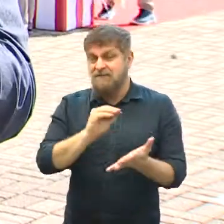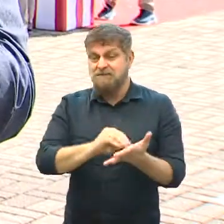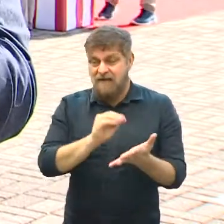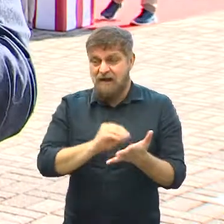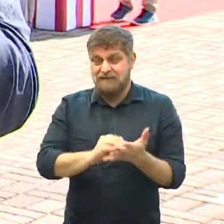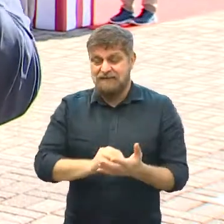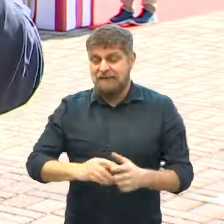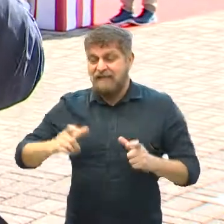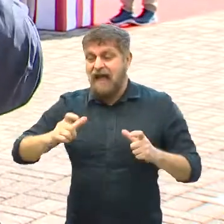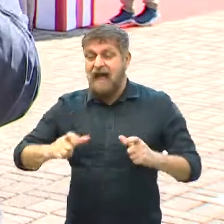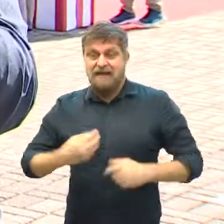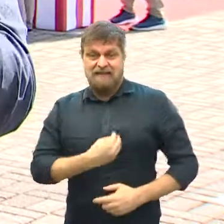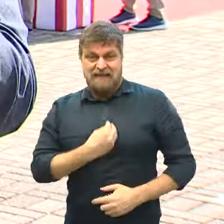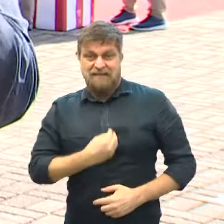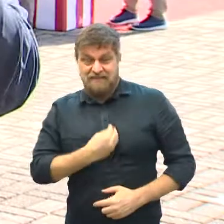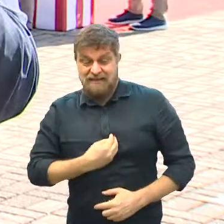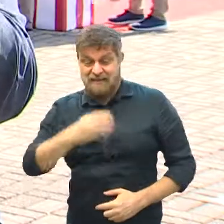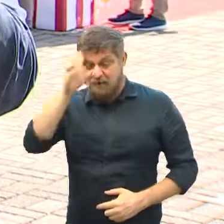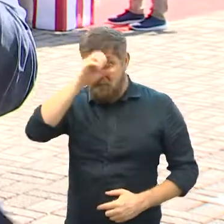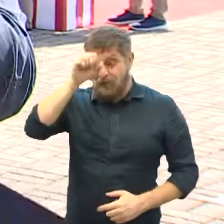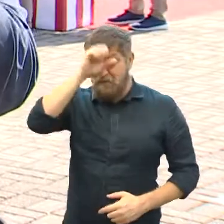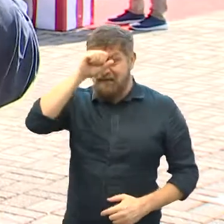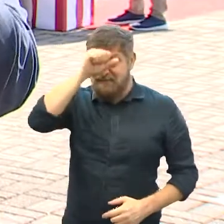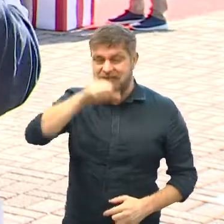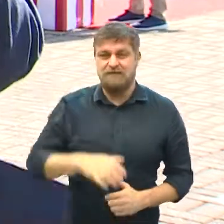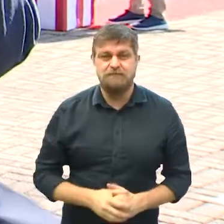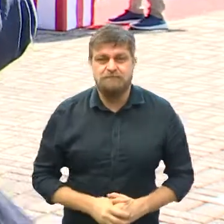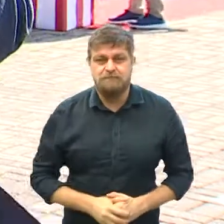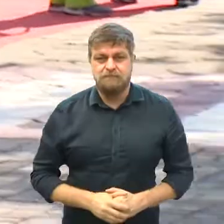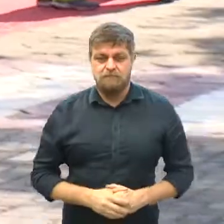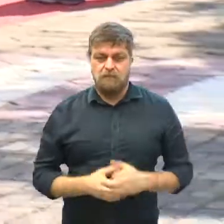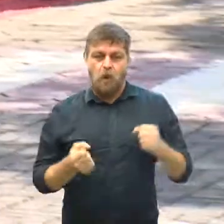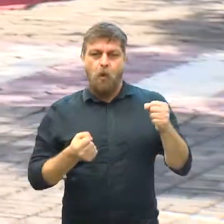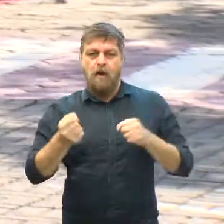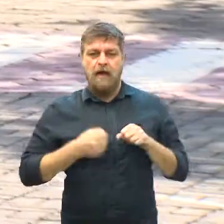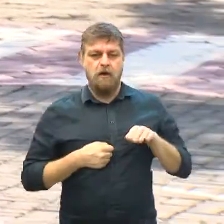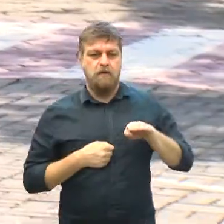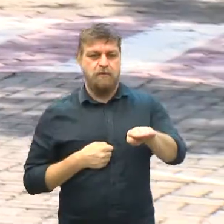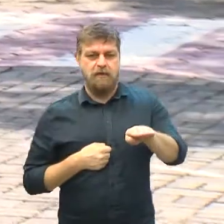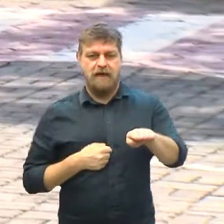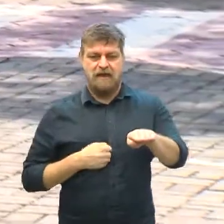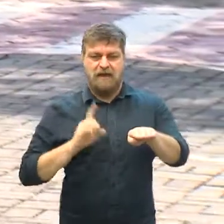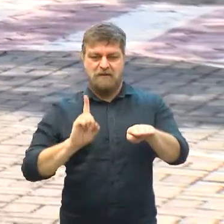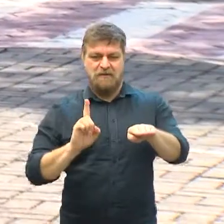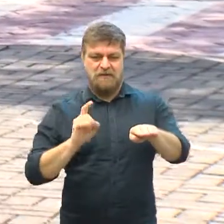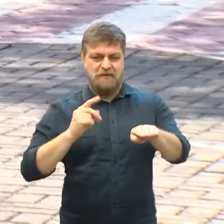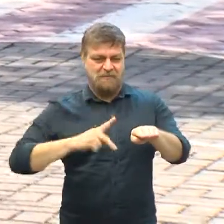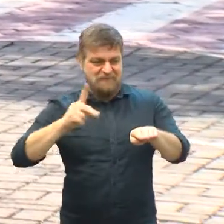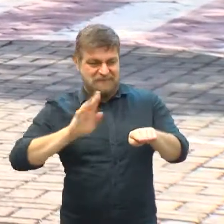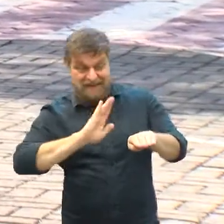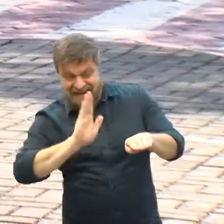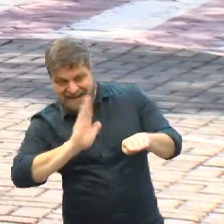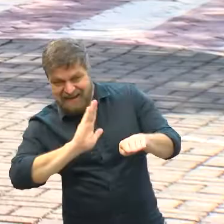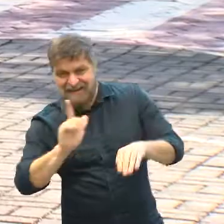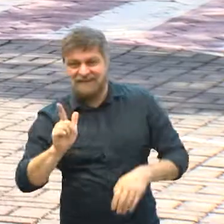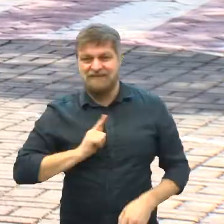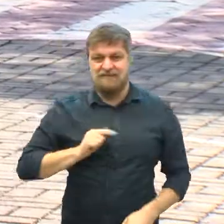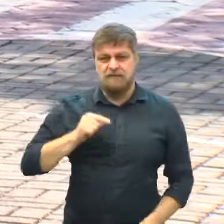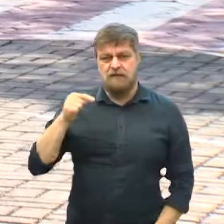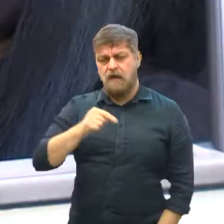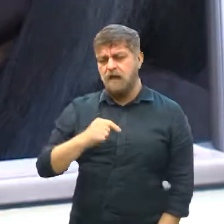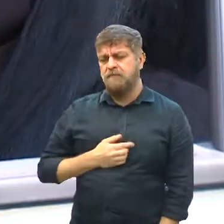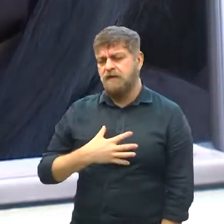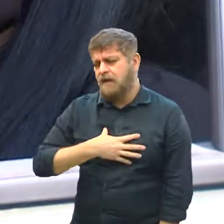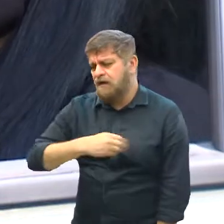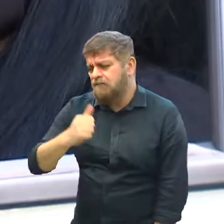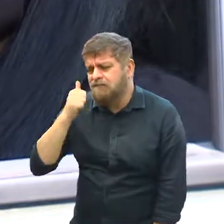falta no aprendizado do aluno, faz muita falta esse contato com os amigos. O drive-thru da saudade fez sucesso com a criançada.